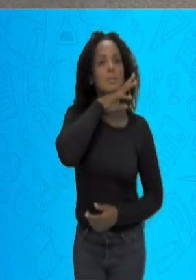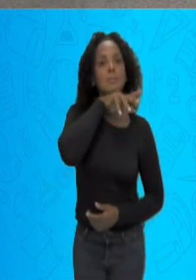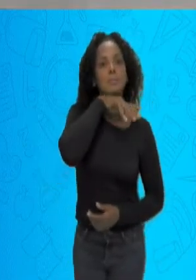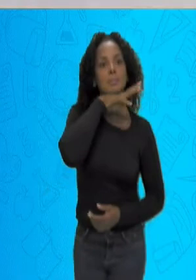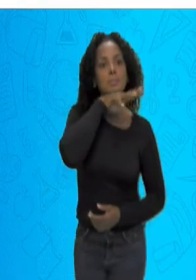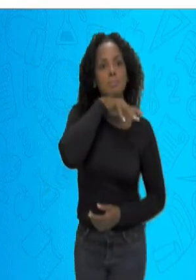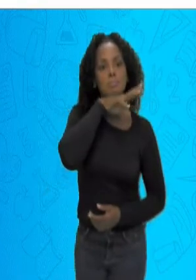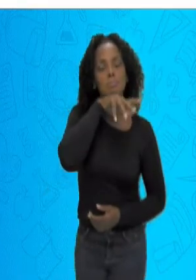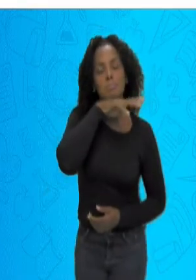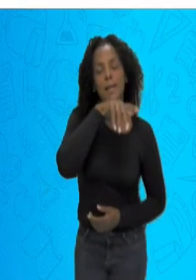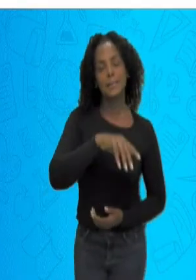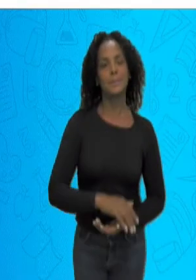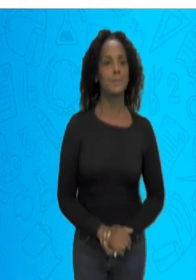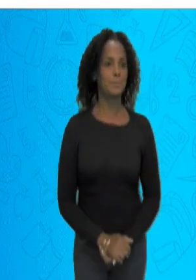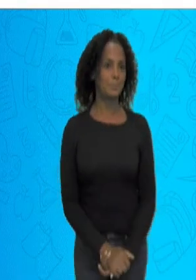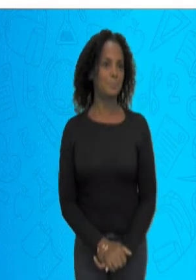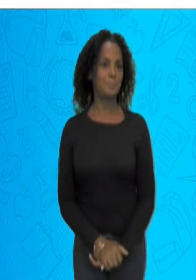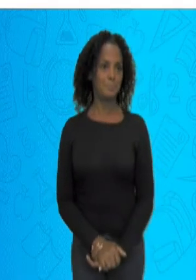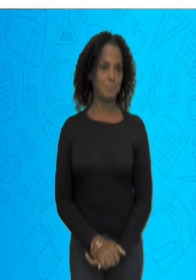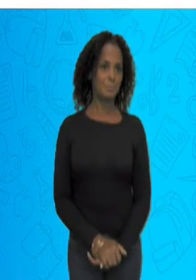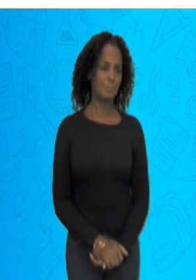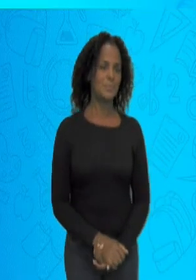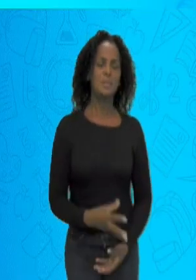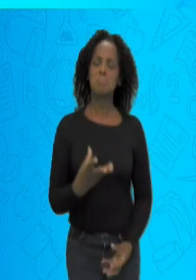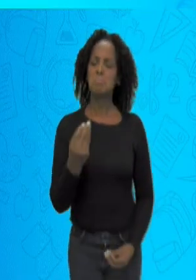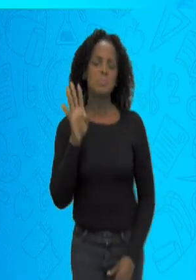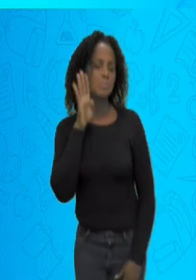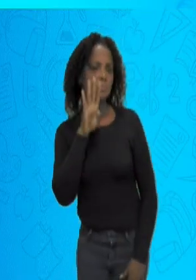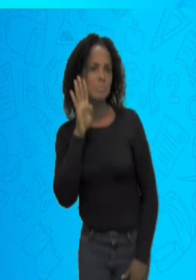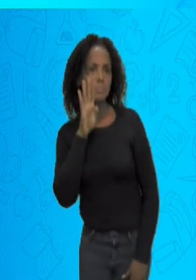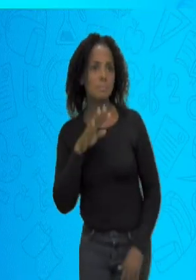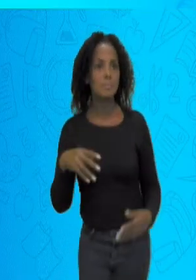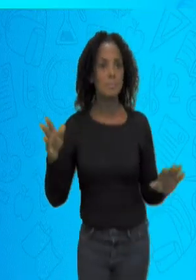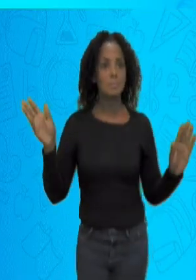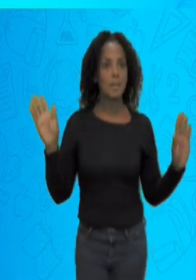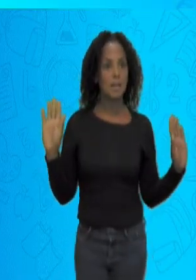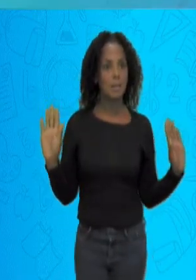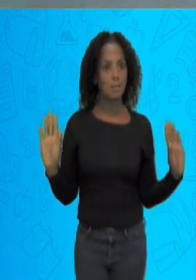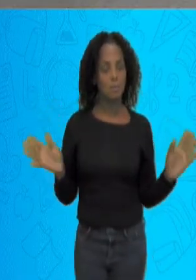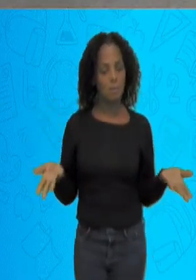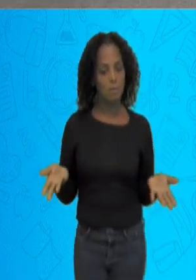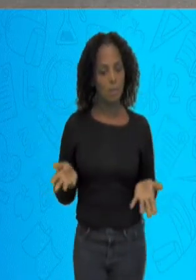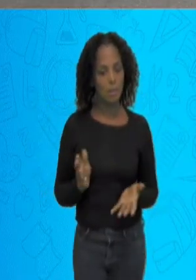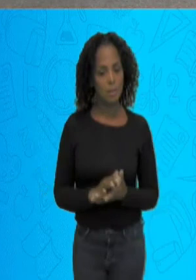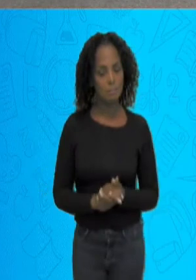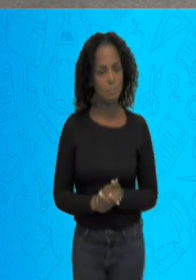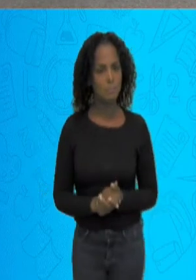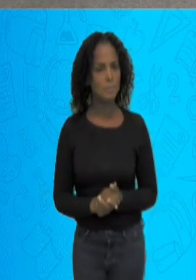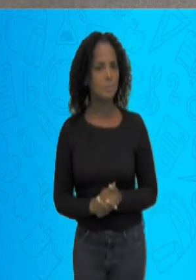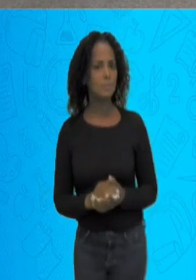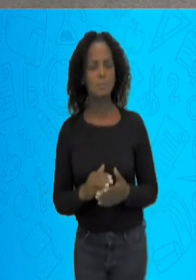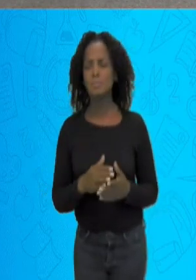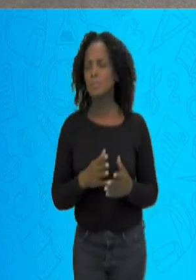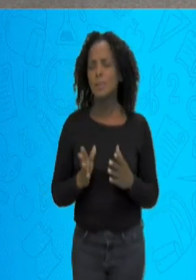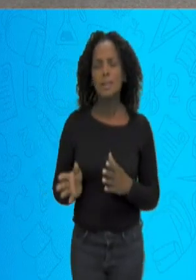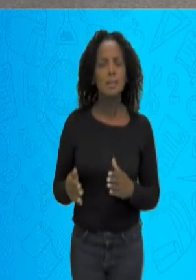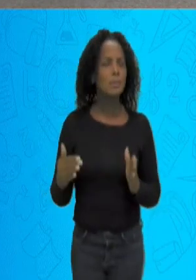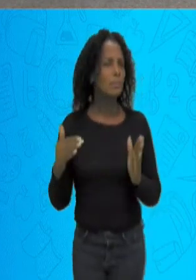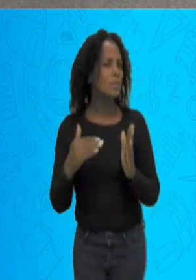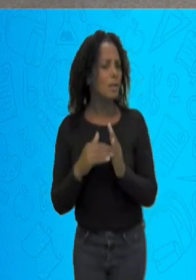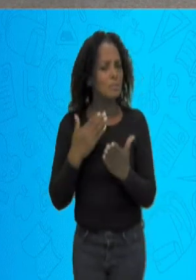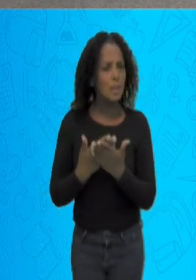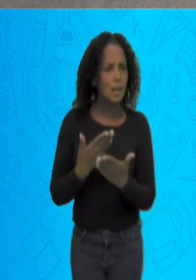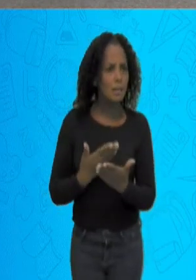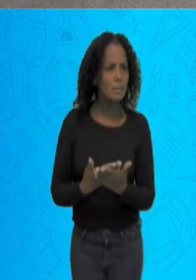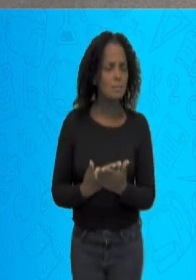animais. Muito legal. Agora, nós estamos chegando no final da nossa aula.